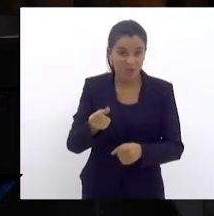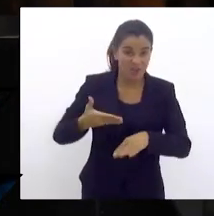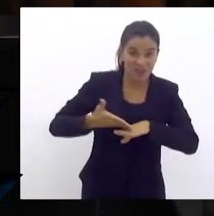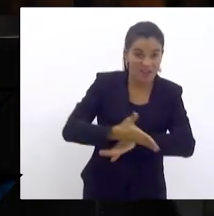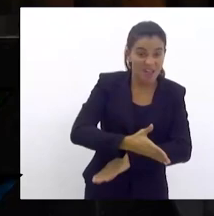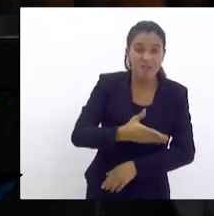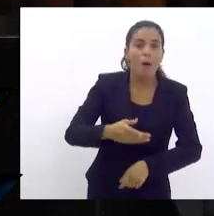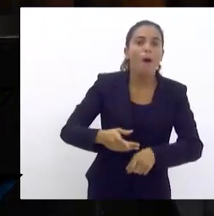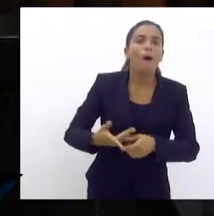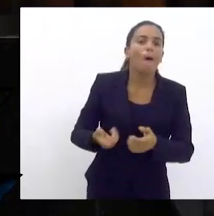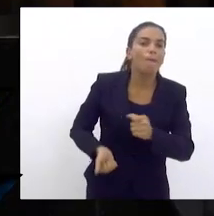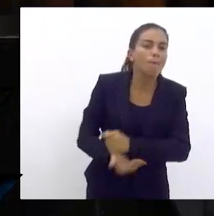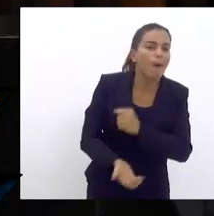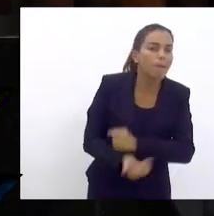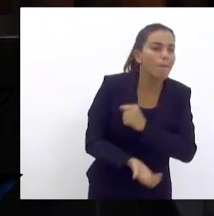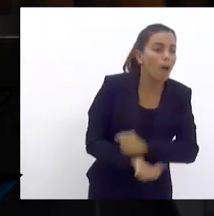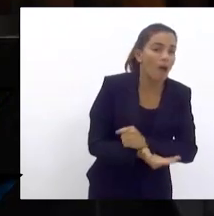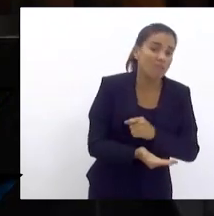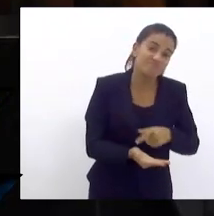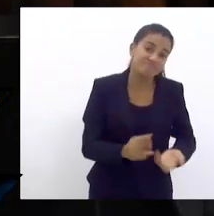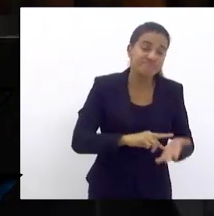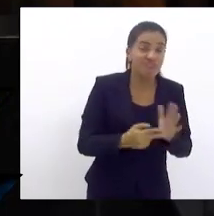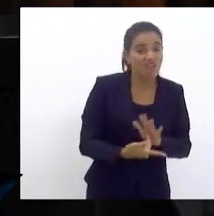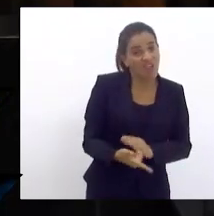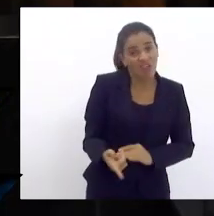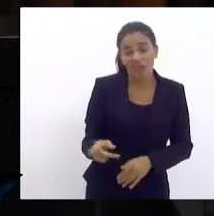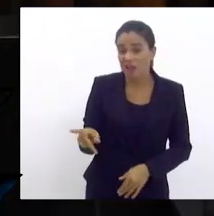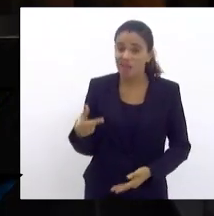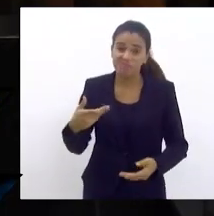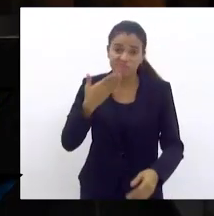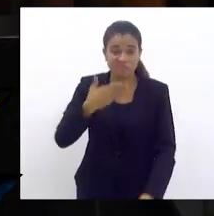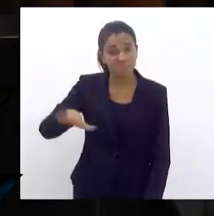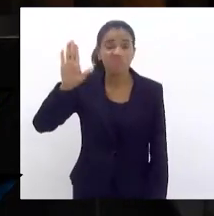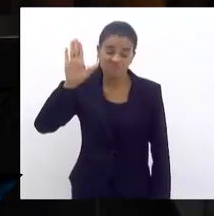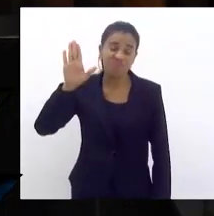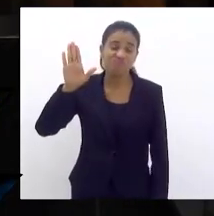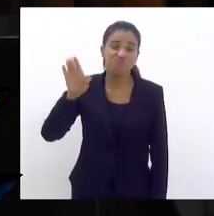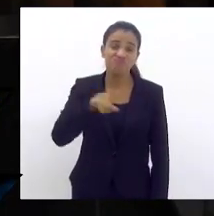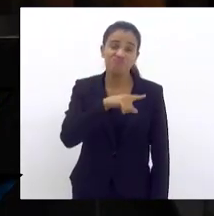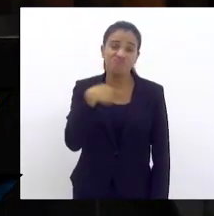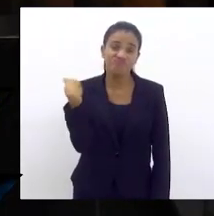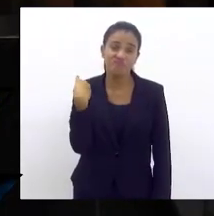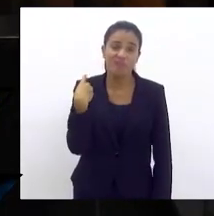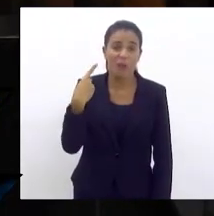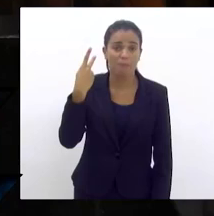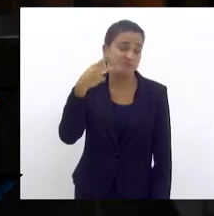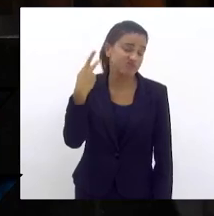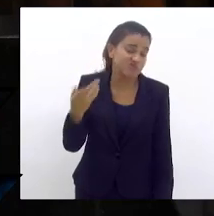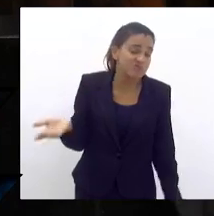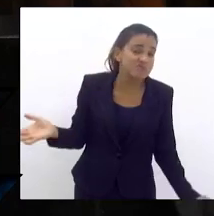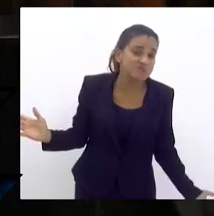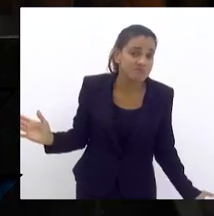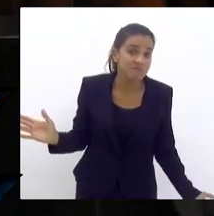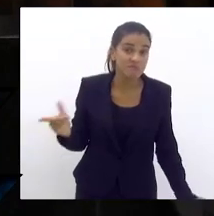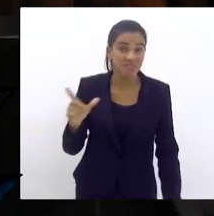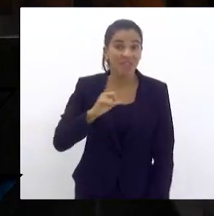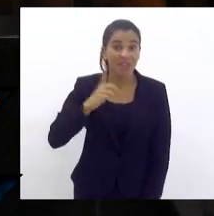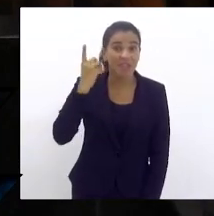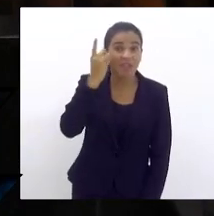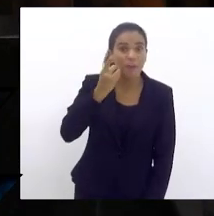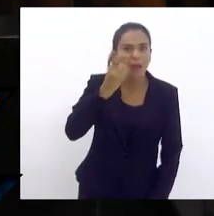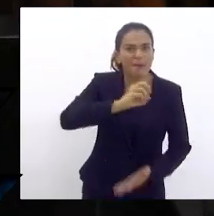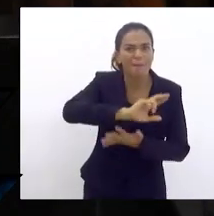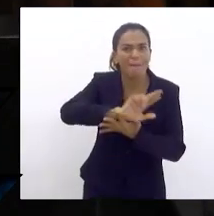ele assinou que ele estava morto na política. E aí eu ainda tenho deputados,